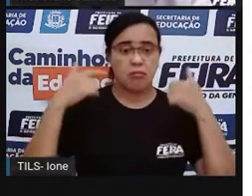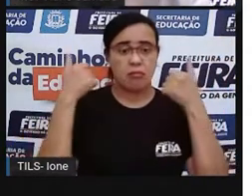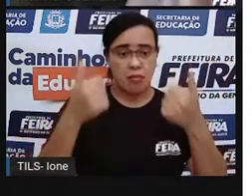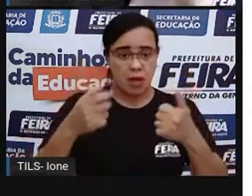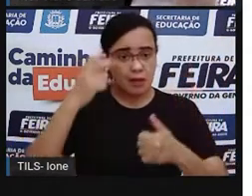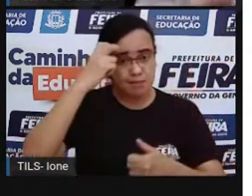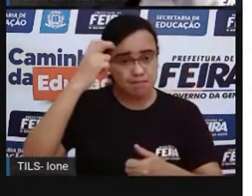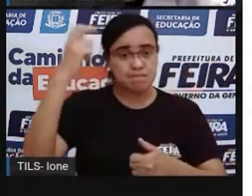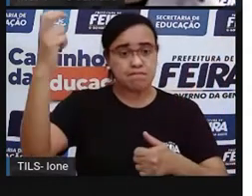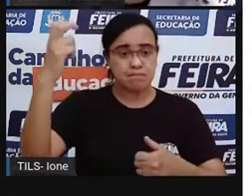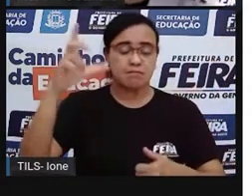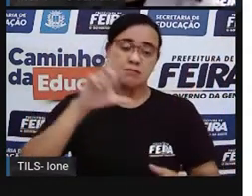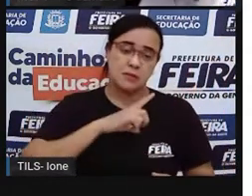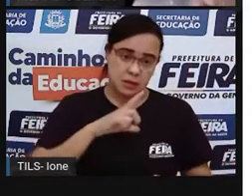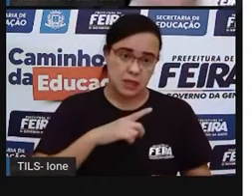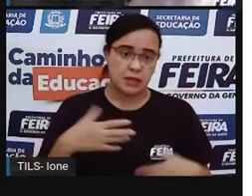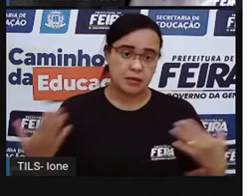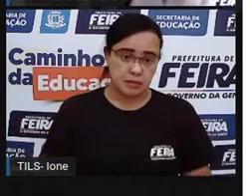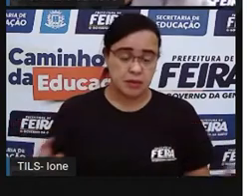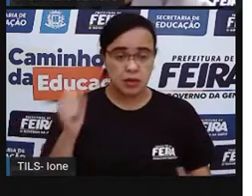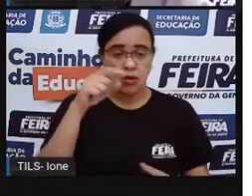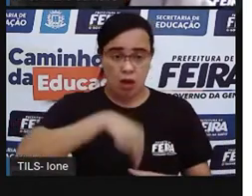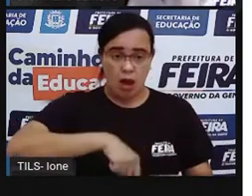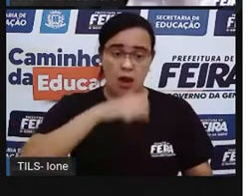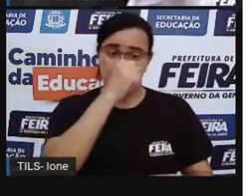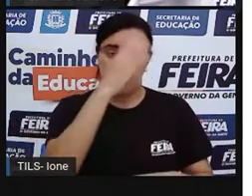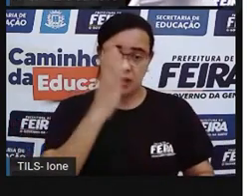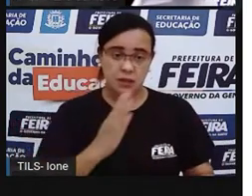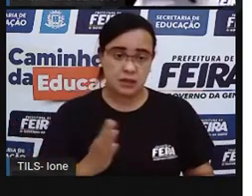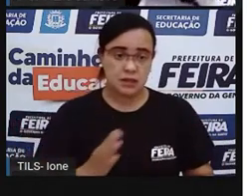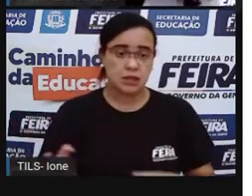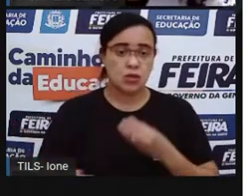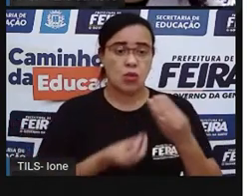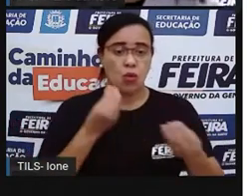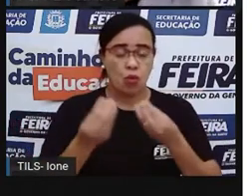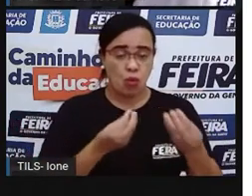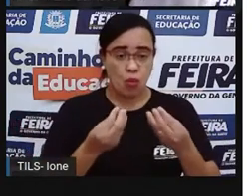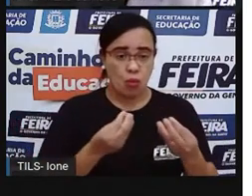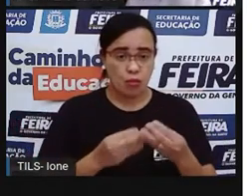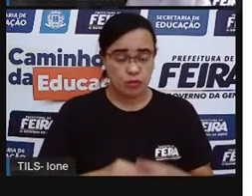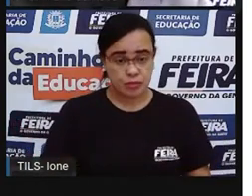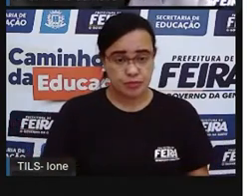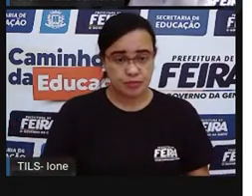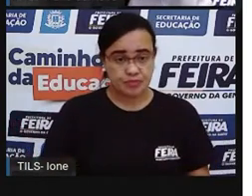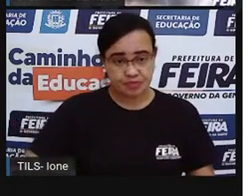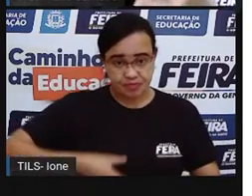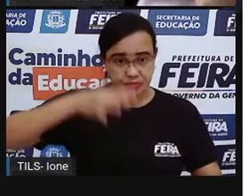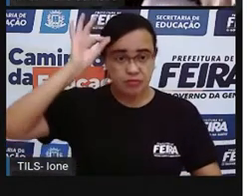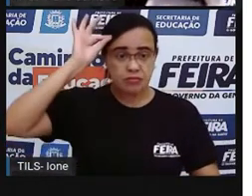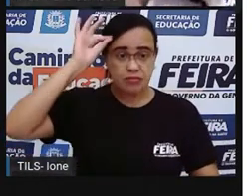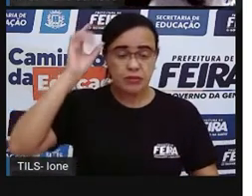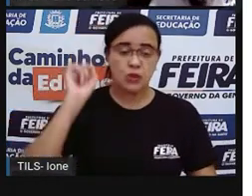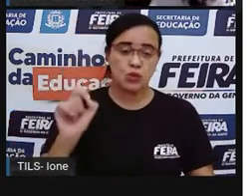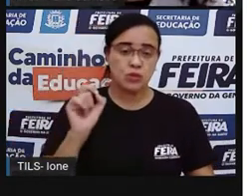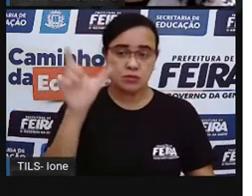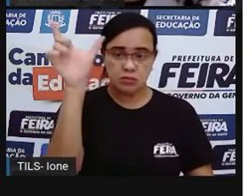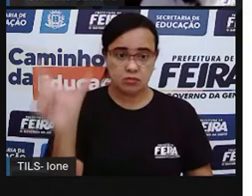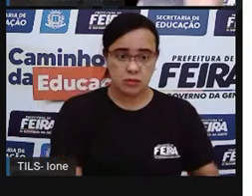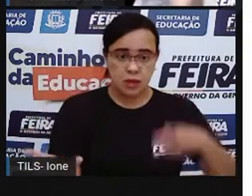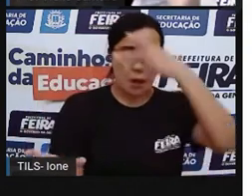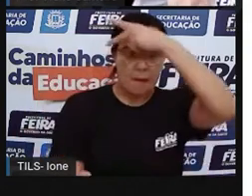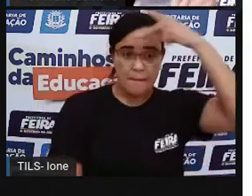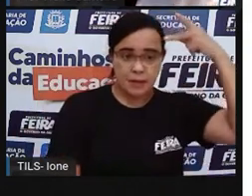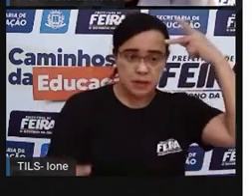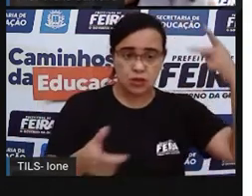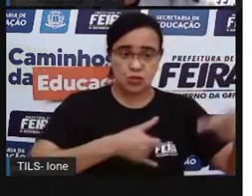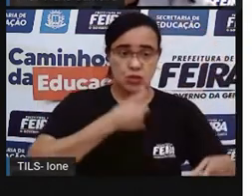Brasil, a gente considera a criança uma pessoa que tem até 12 anos de idade. Então, até os 12 anos,